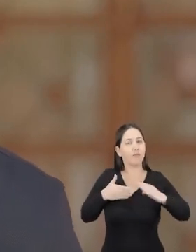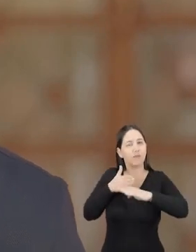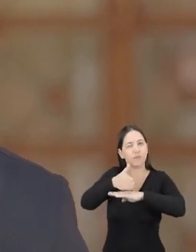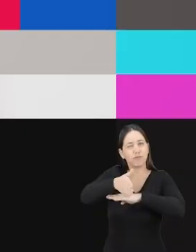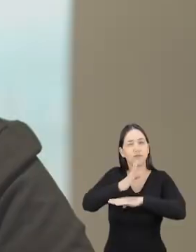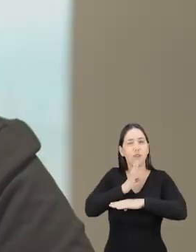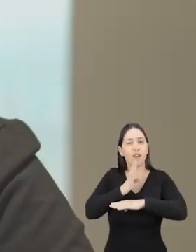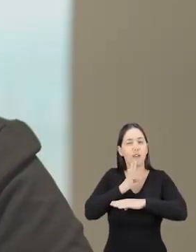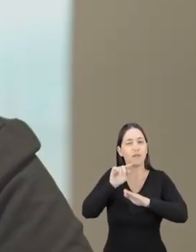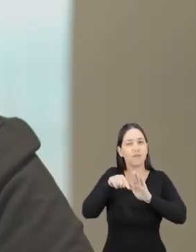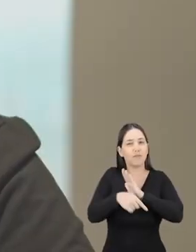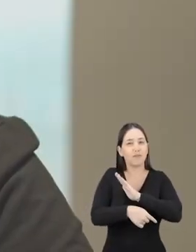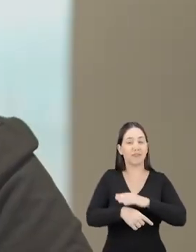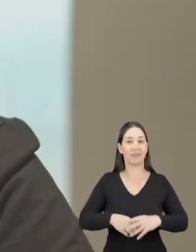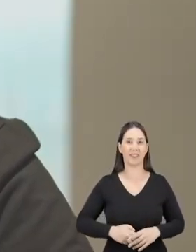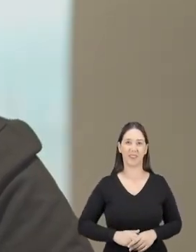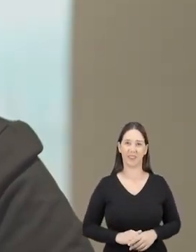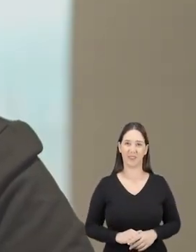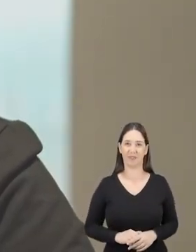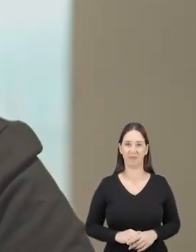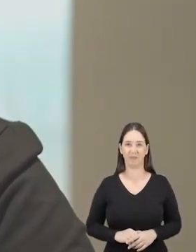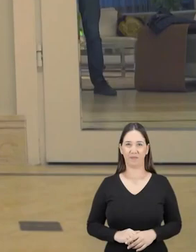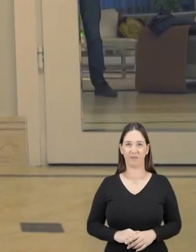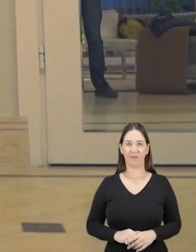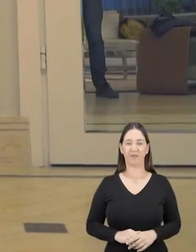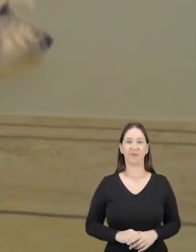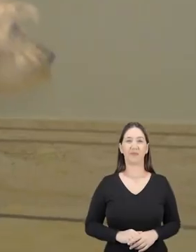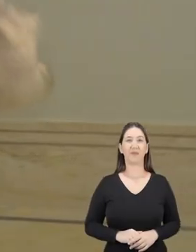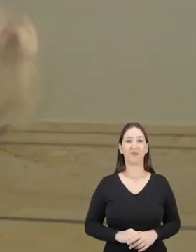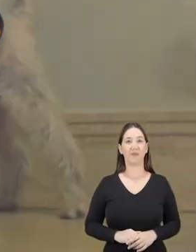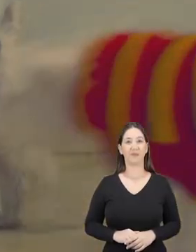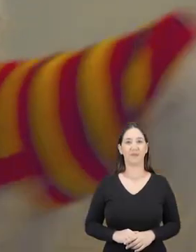você me conheça mais. Vamos lá? Você vê o que eu passo aqui?